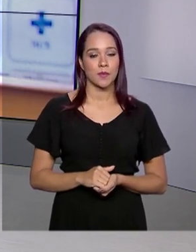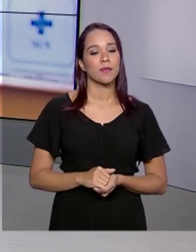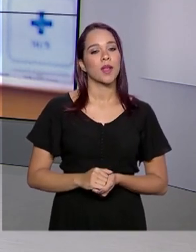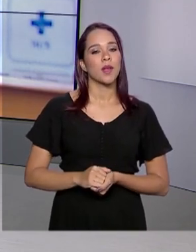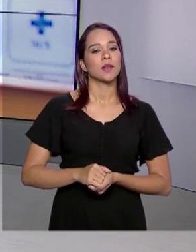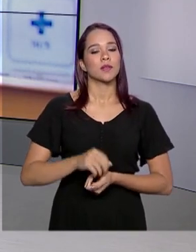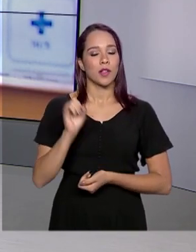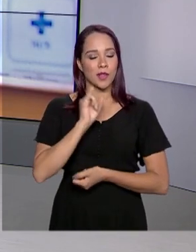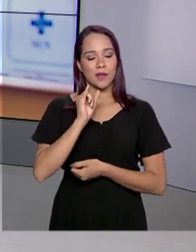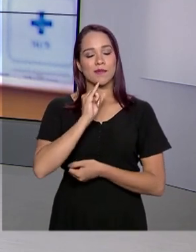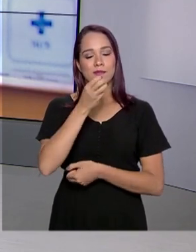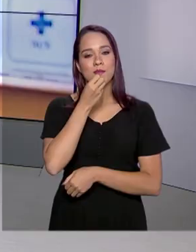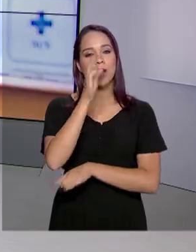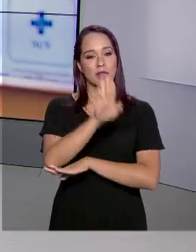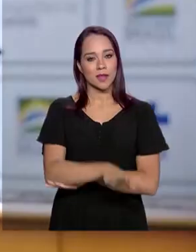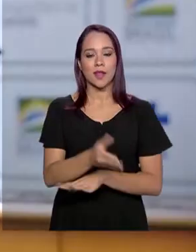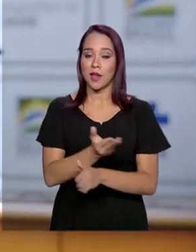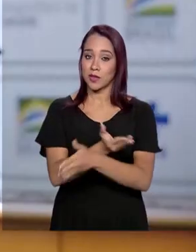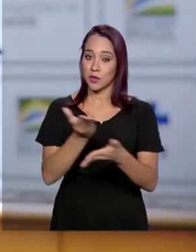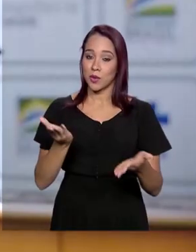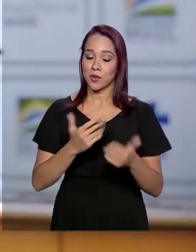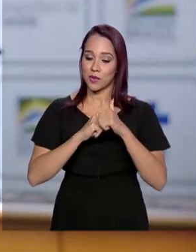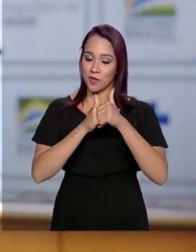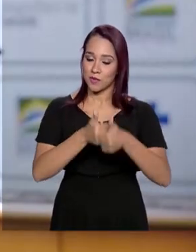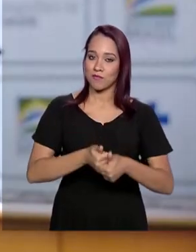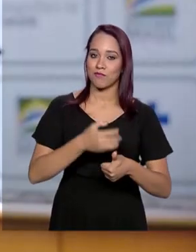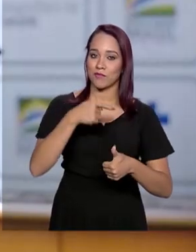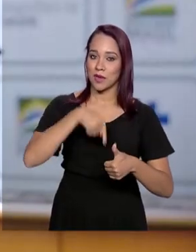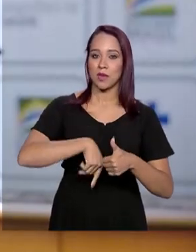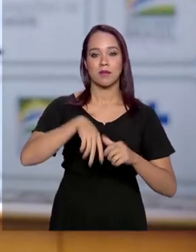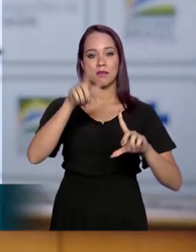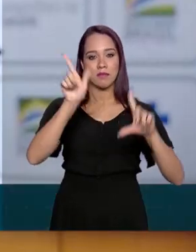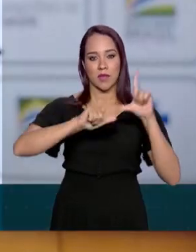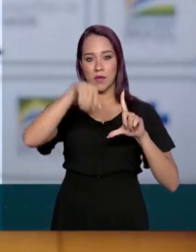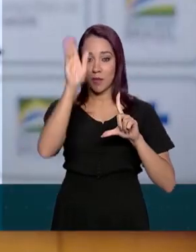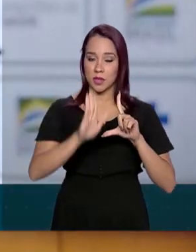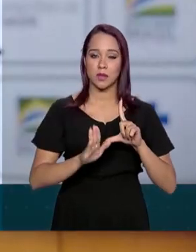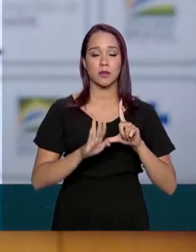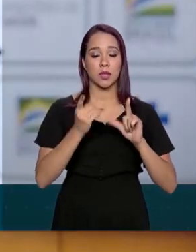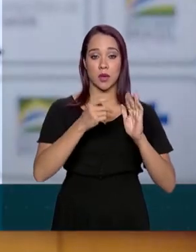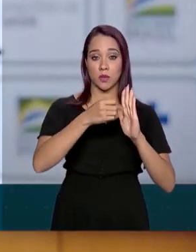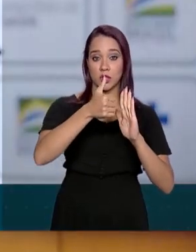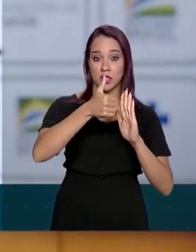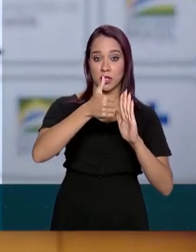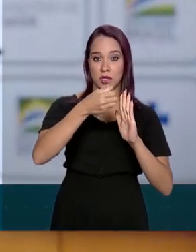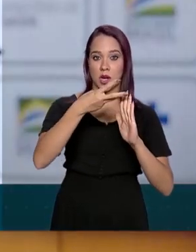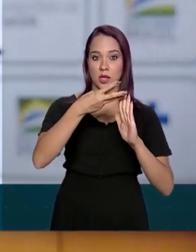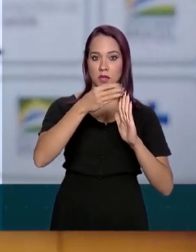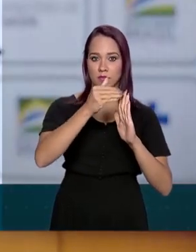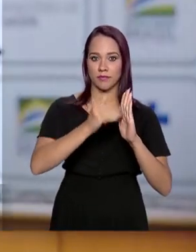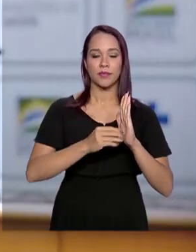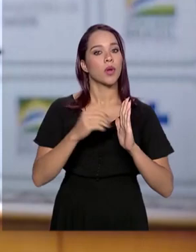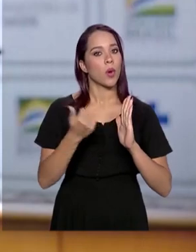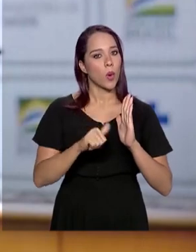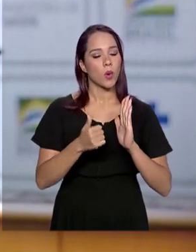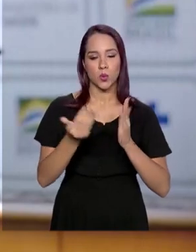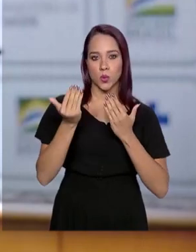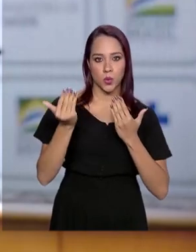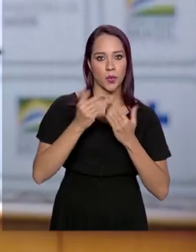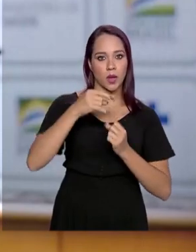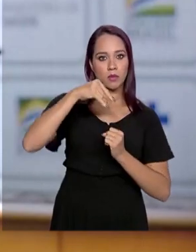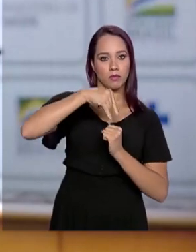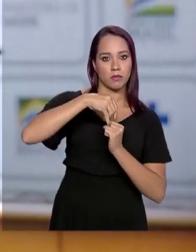Olá, Carolina. Boa tarde. Boa tarde a todos que nos acompanham aqui na TV Brasil. Pois é, caiu de 13 para 11 o número de casos suspeitos de